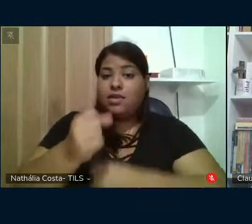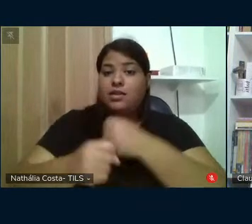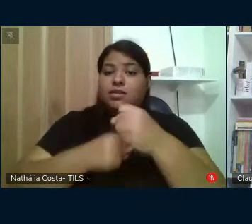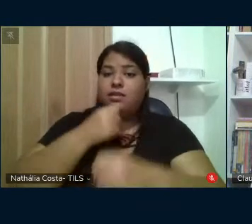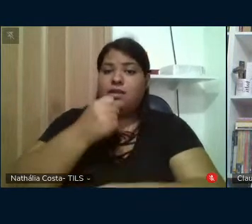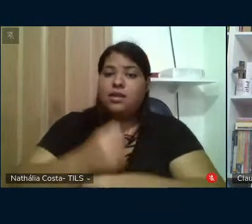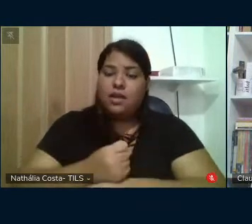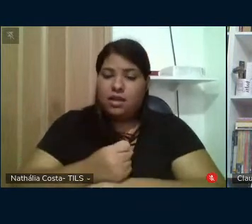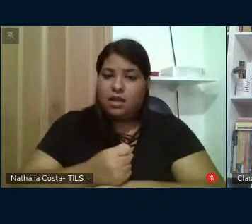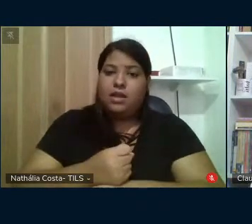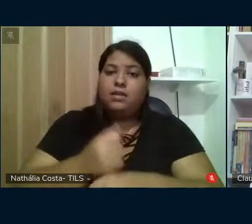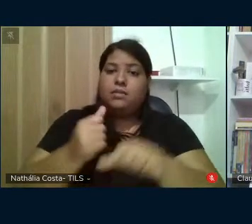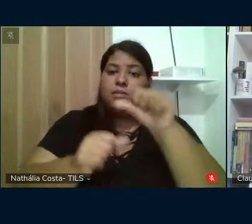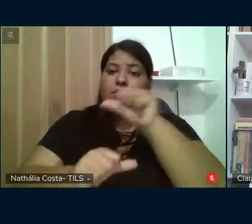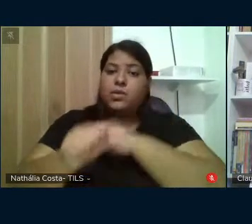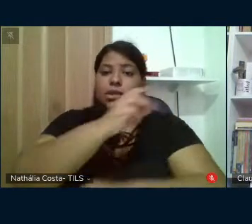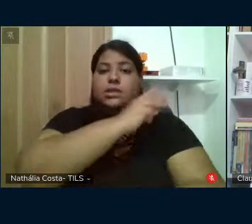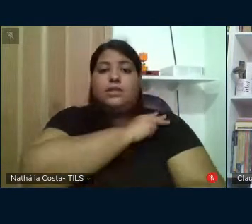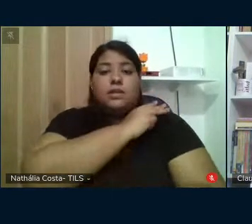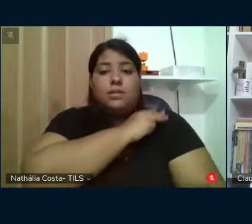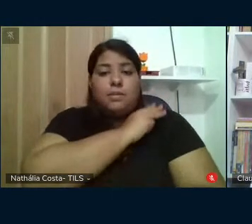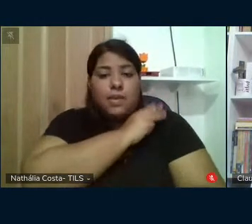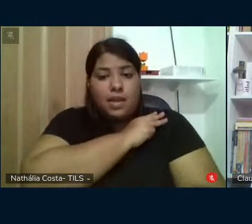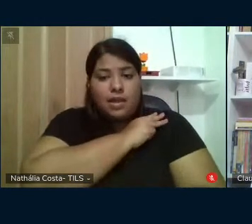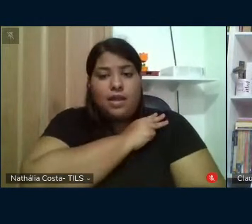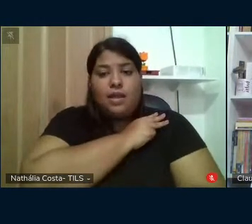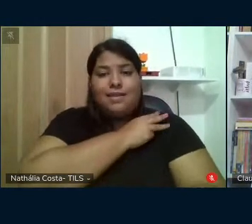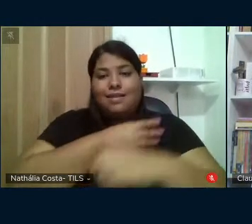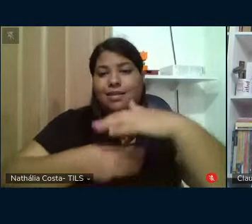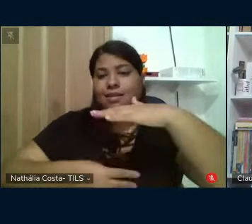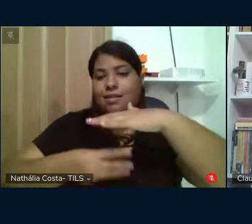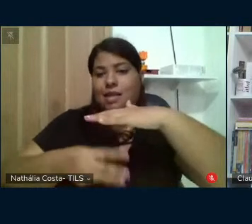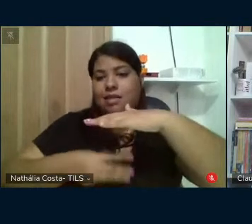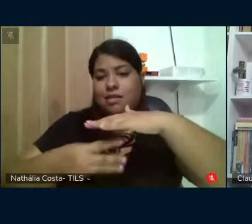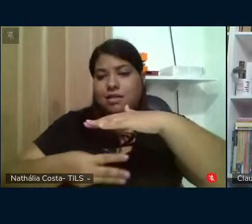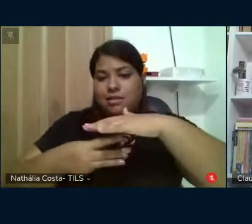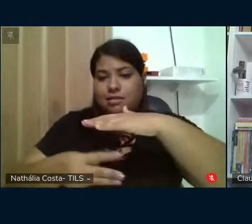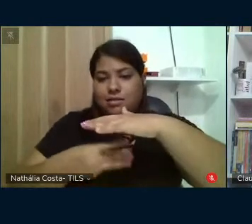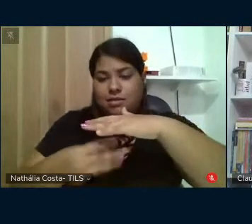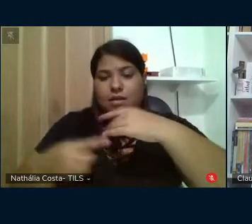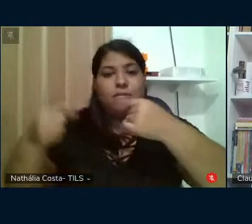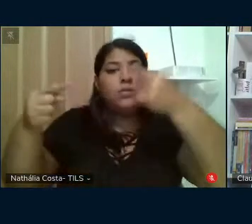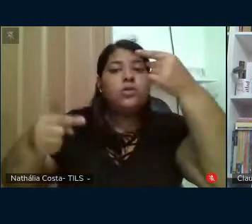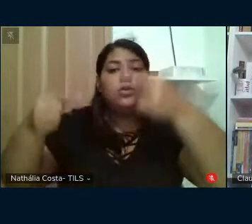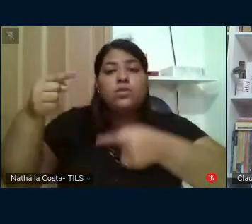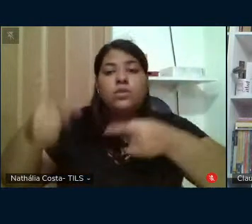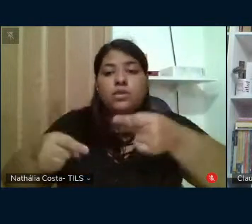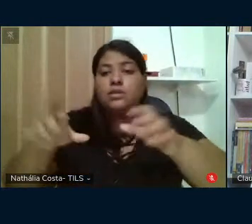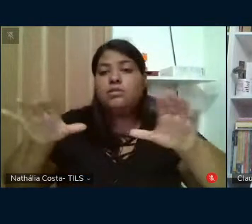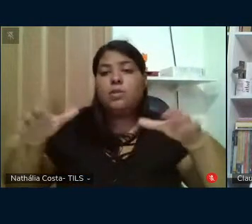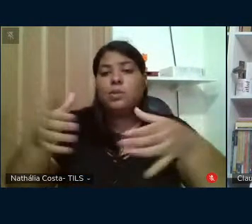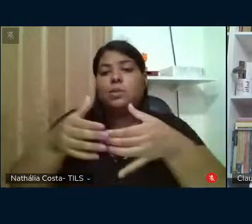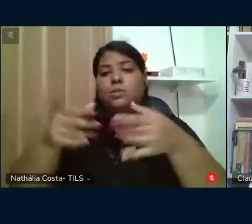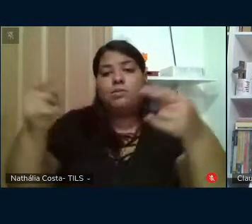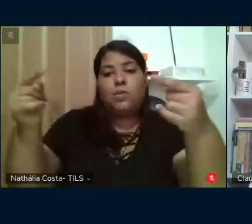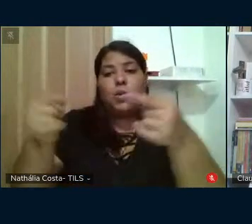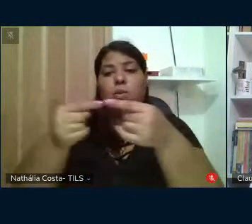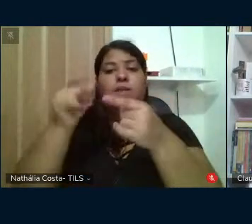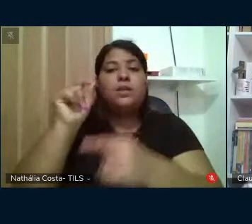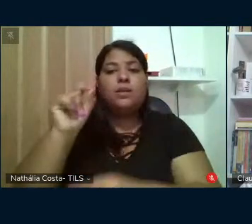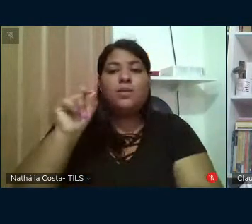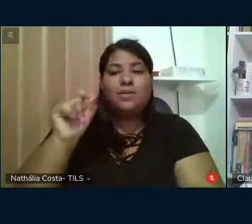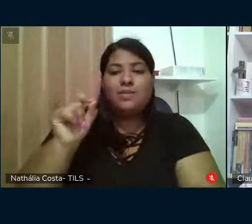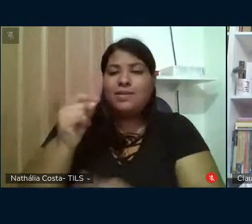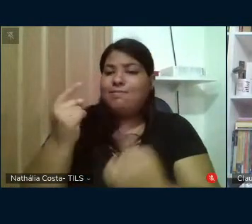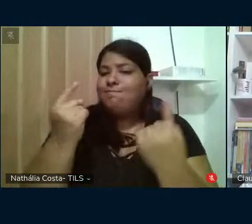ensino médio, da previdência, na terceirização, na reforma trabalhista e política que em seu conjunto configuram-se como